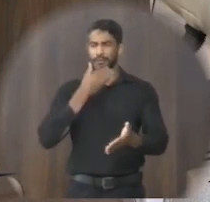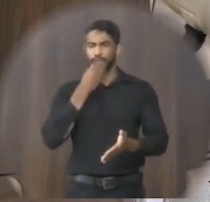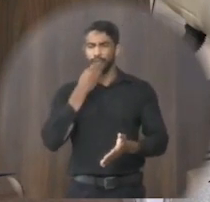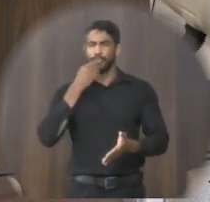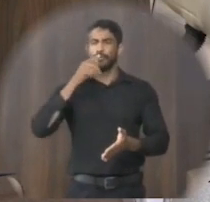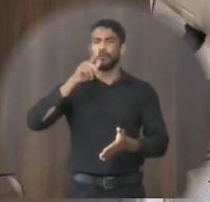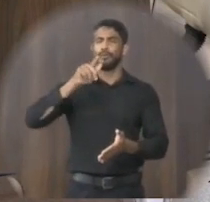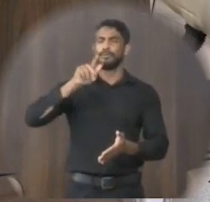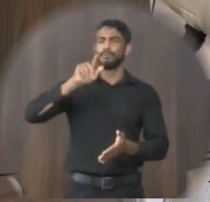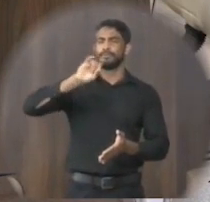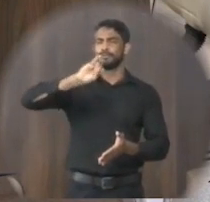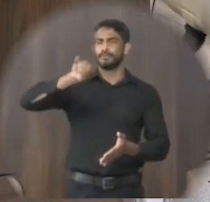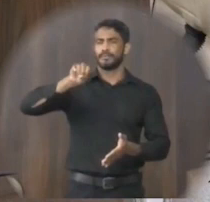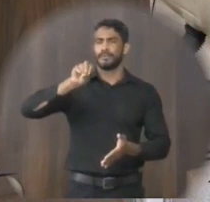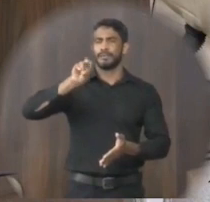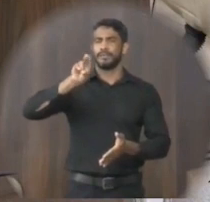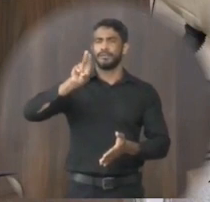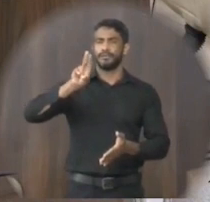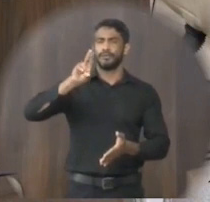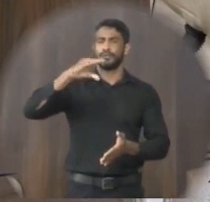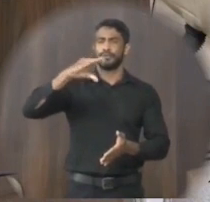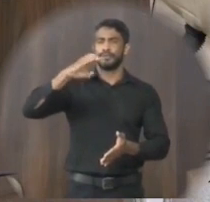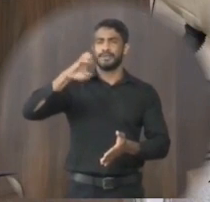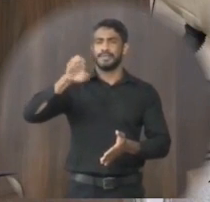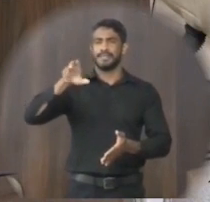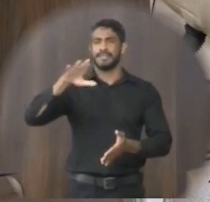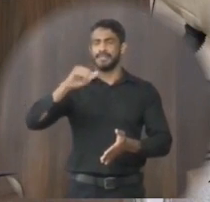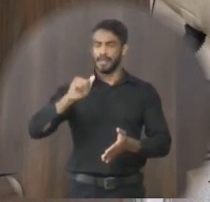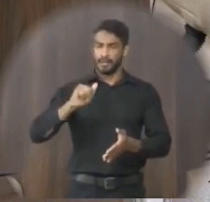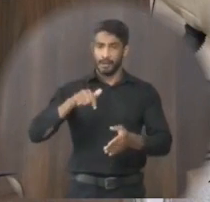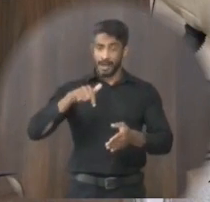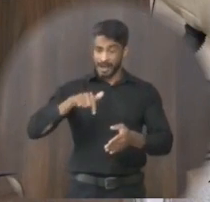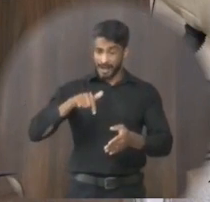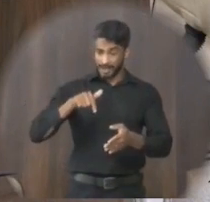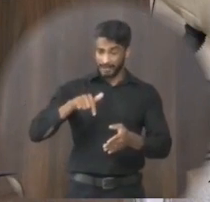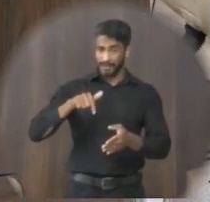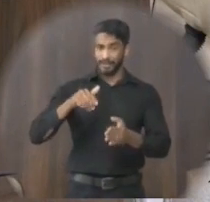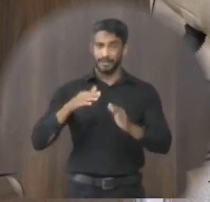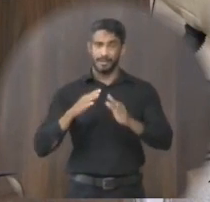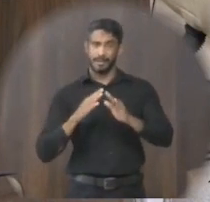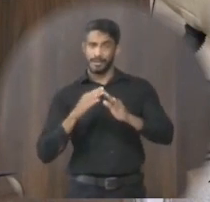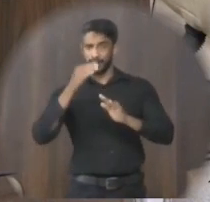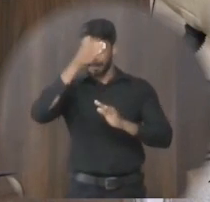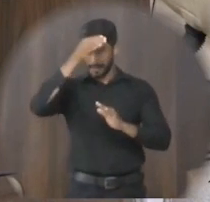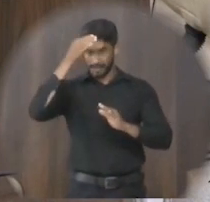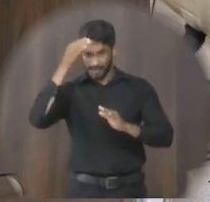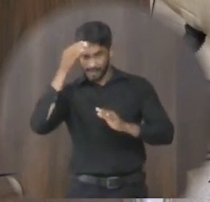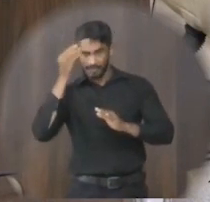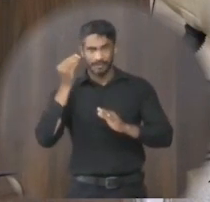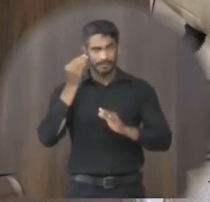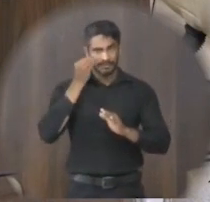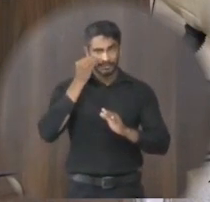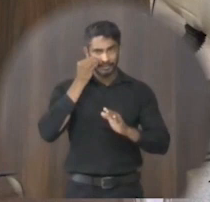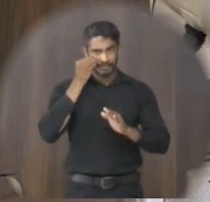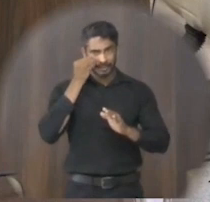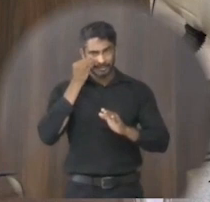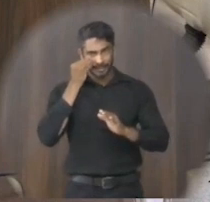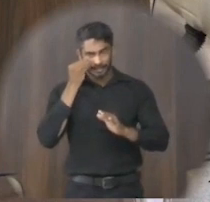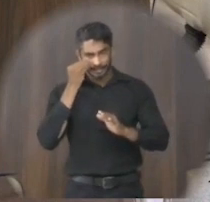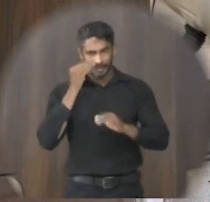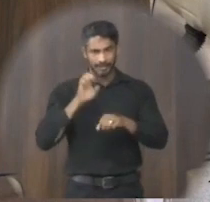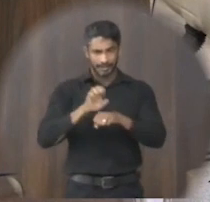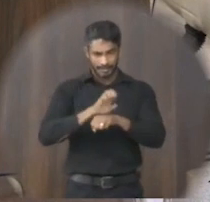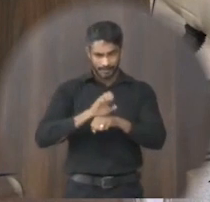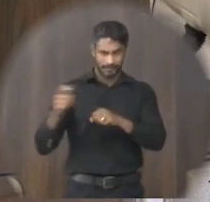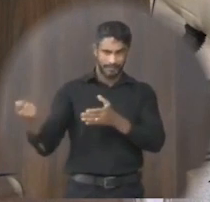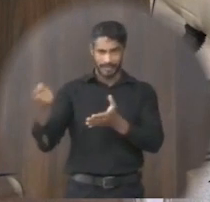e essa casa não está se furtando a tentar com que o executivo faça